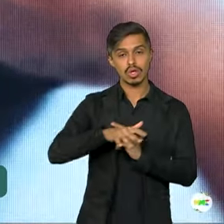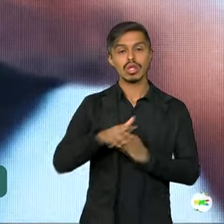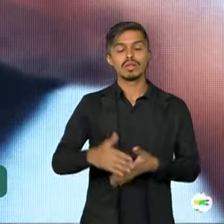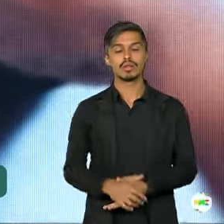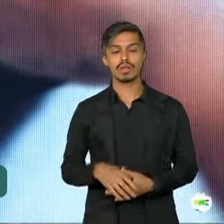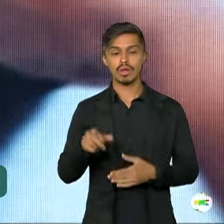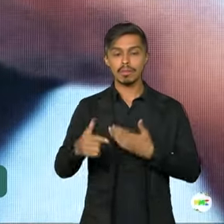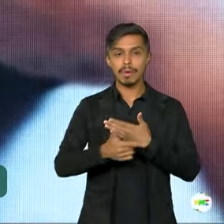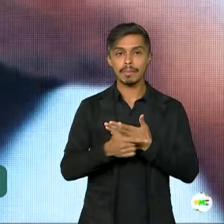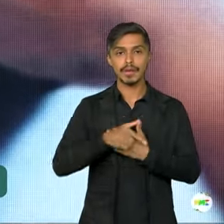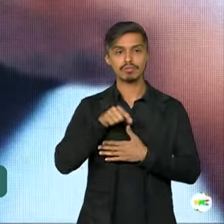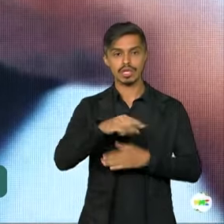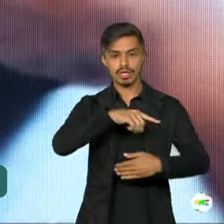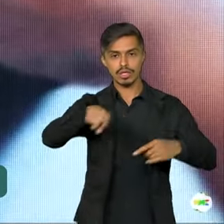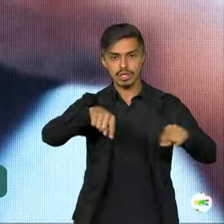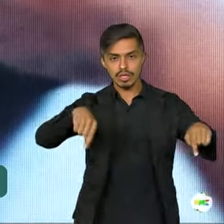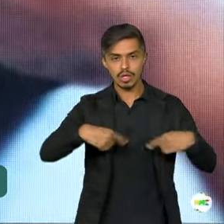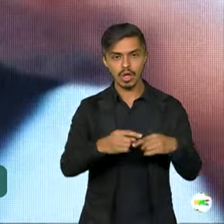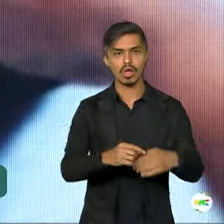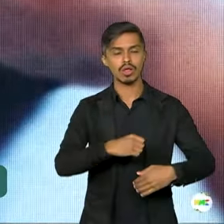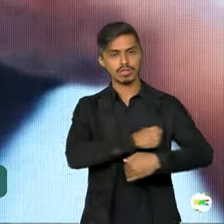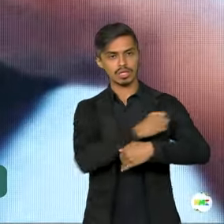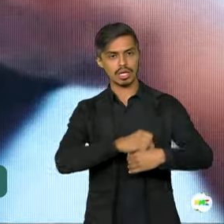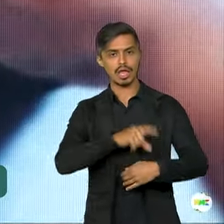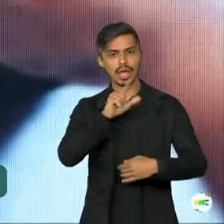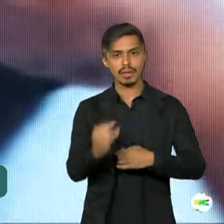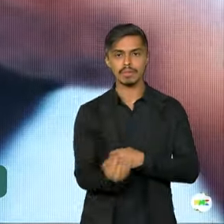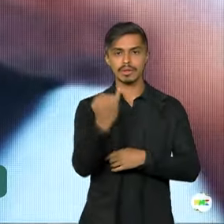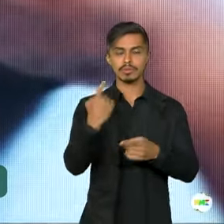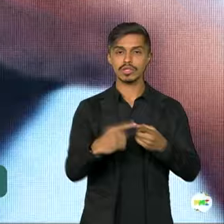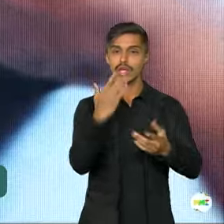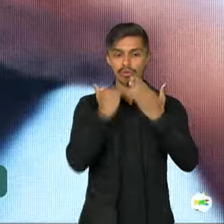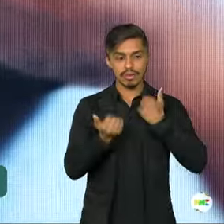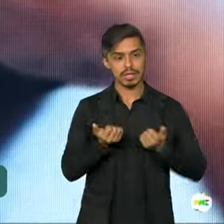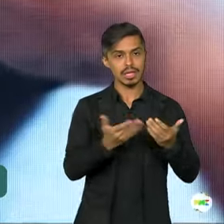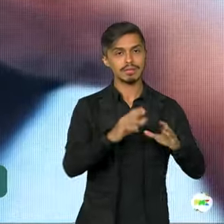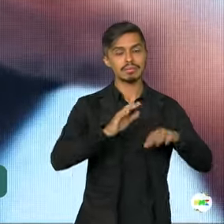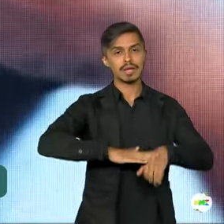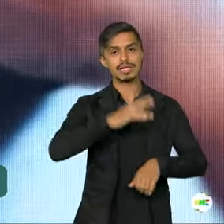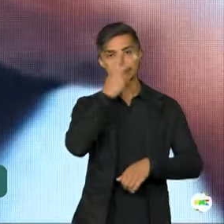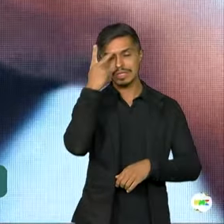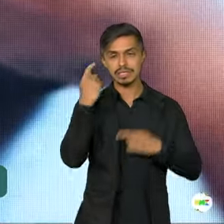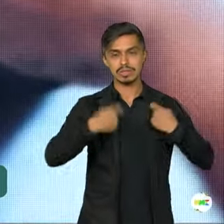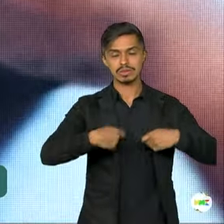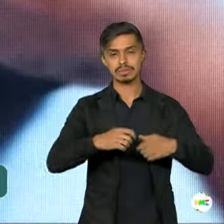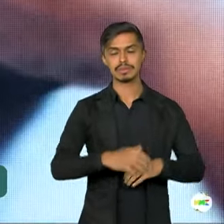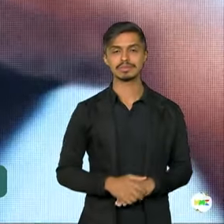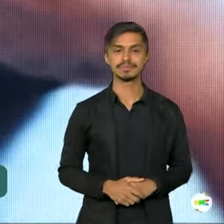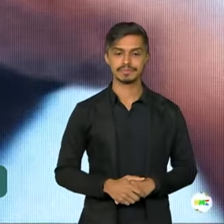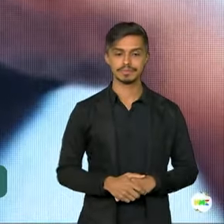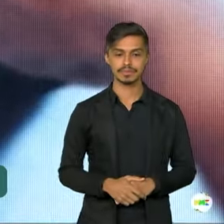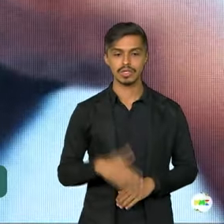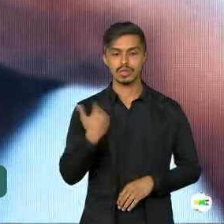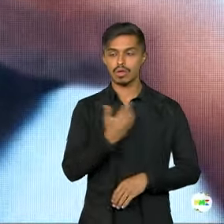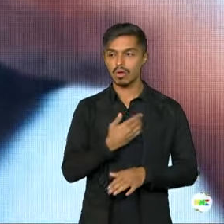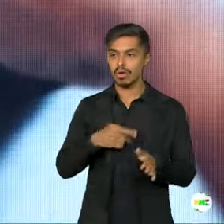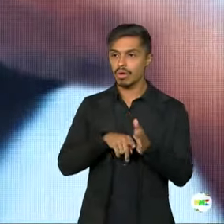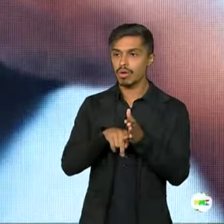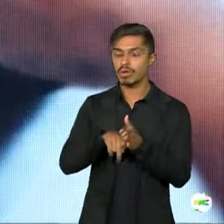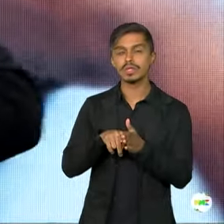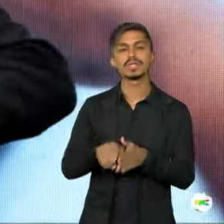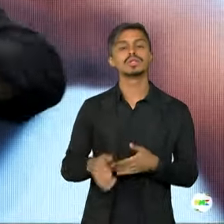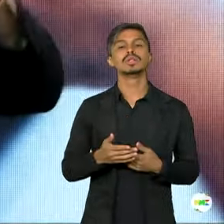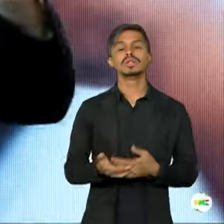cozinhas é fundamental, porque o alimento chega a quem mais precisa. Nós cruzamos dados com o